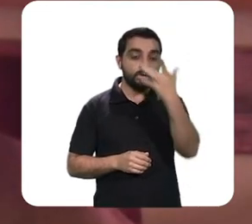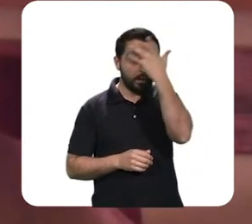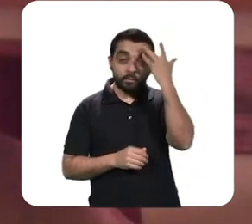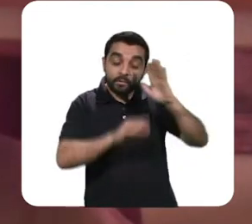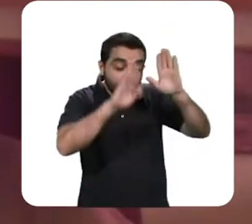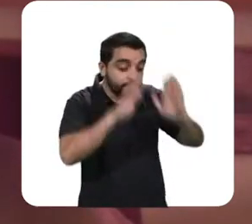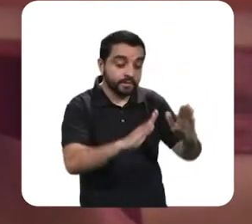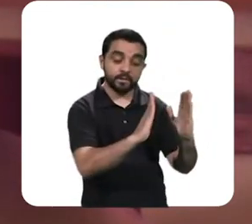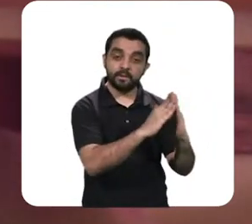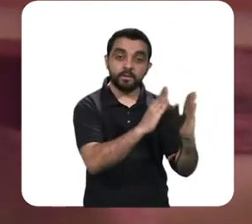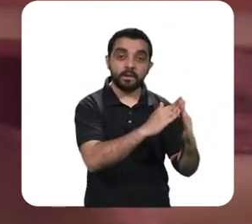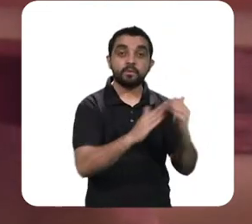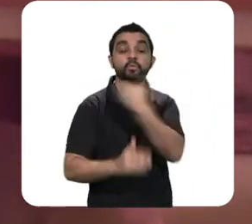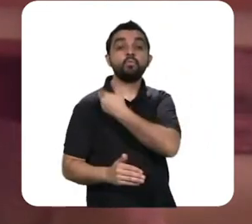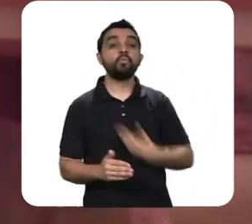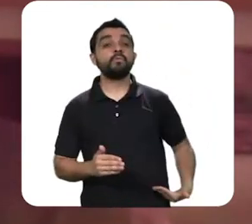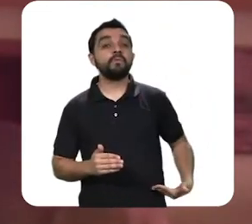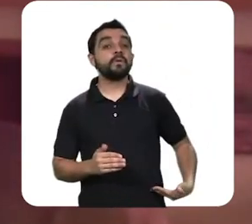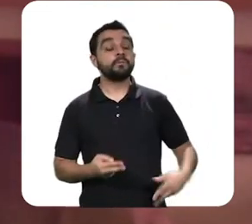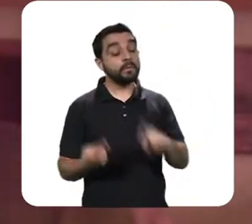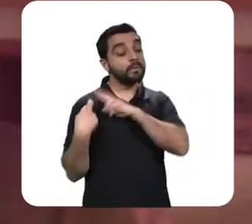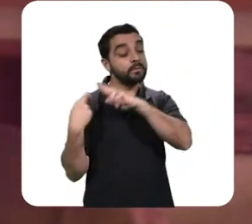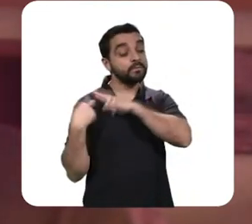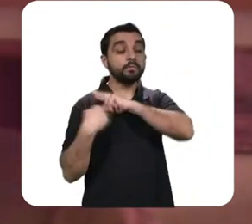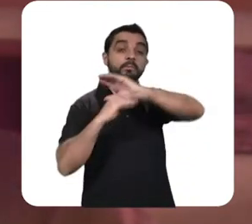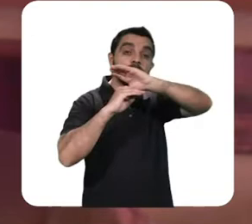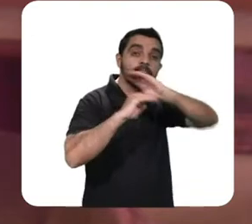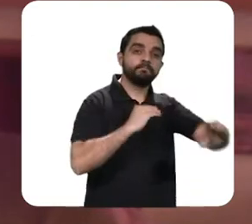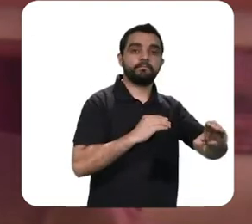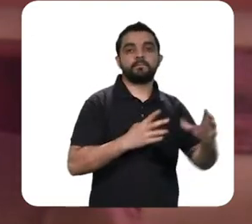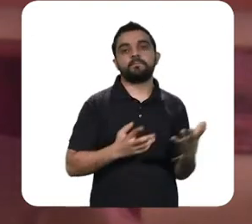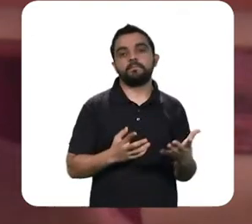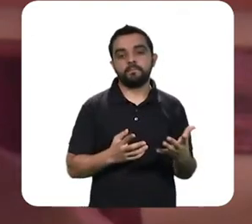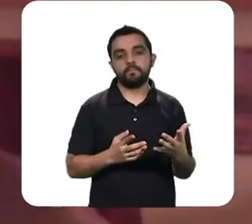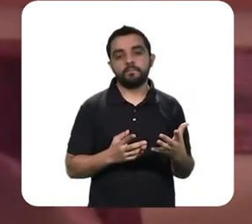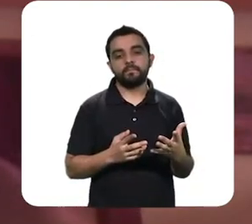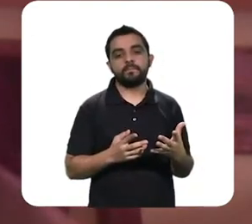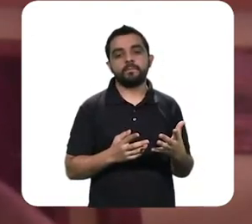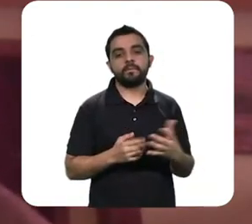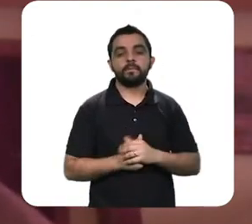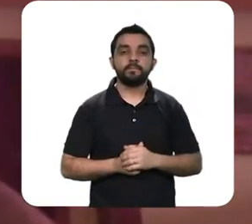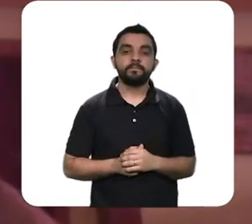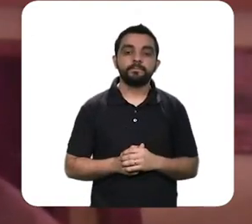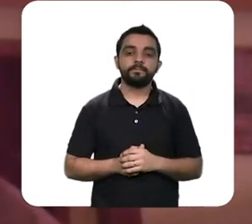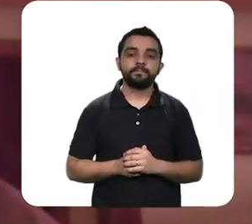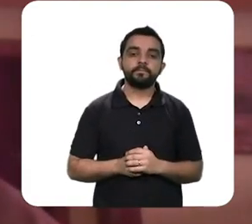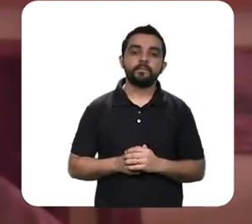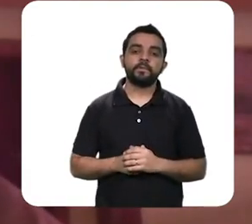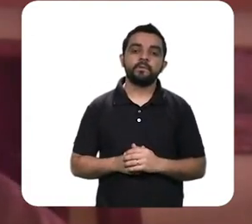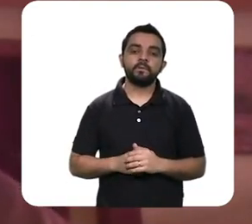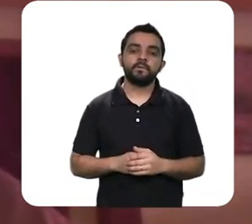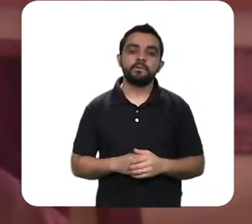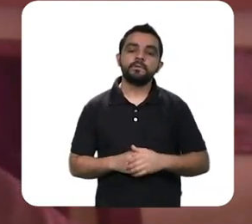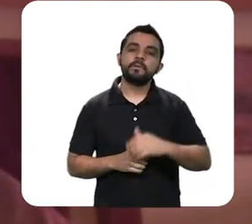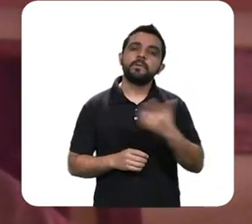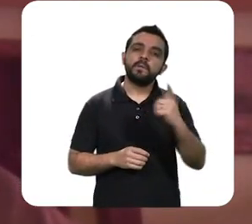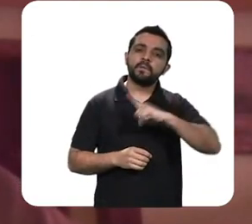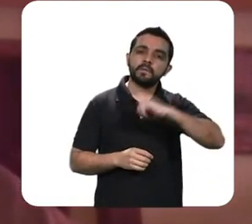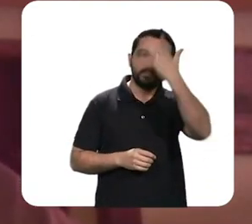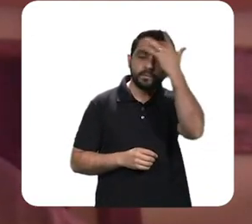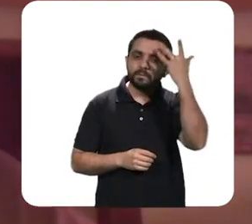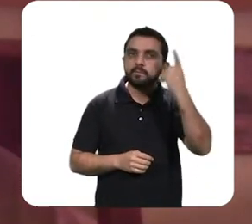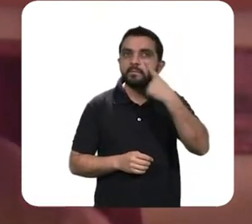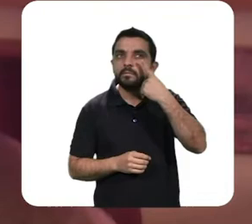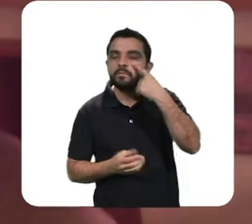é um dever do poder público o desespero dos empresários é compreensível vocês estão procurando respostas um